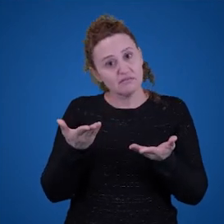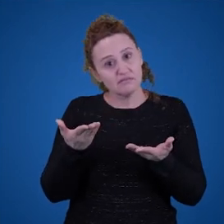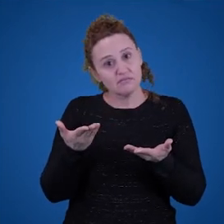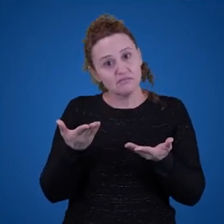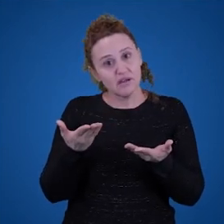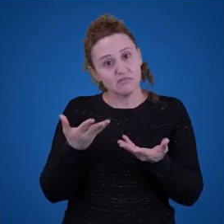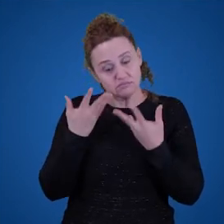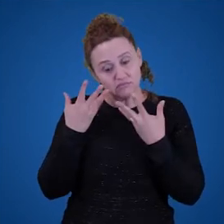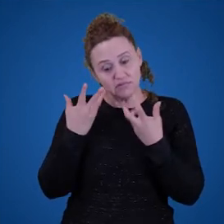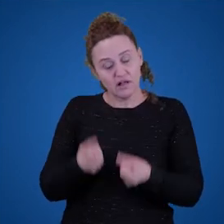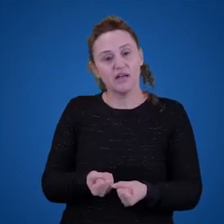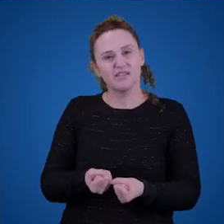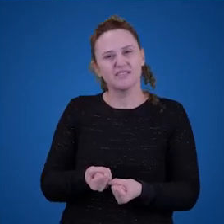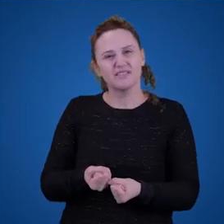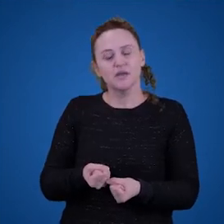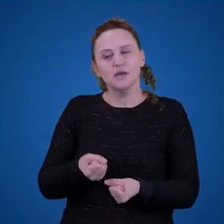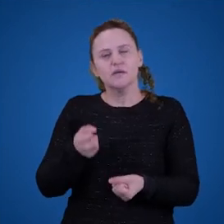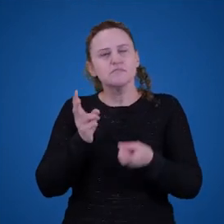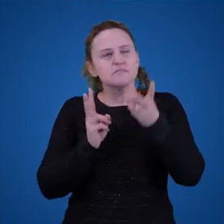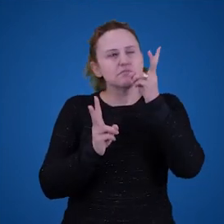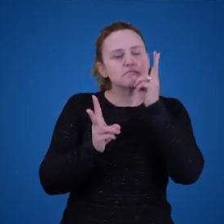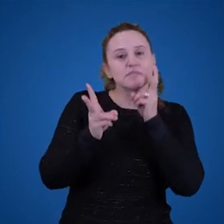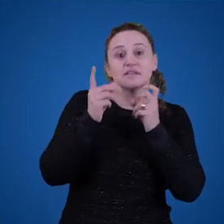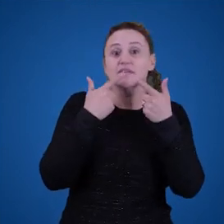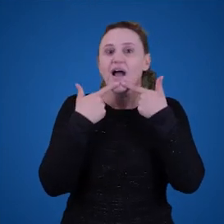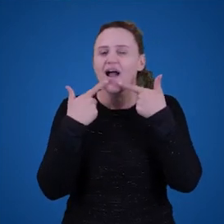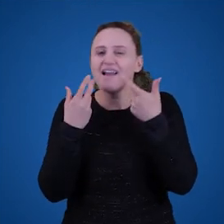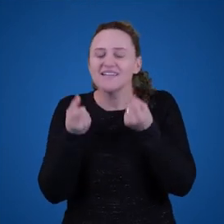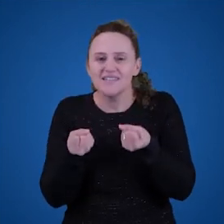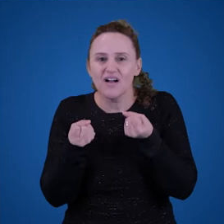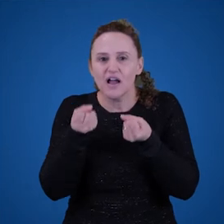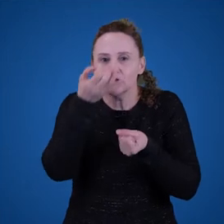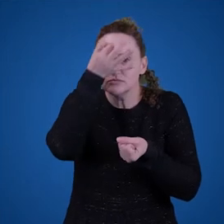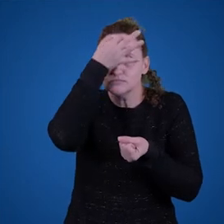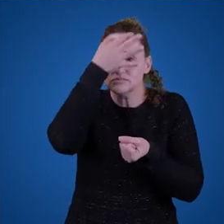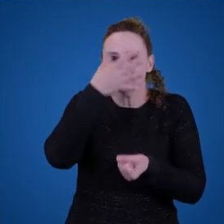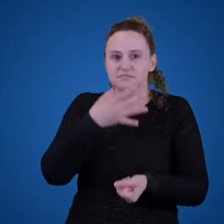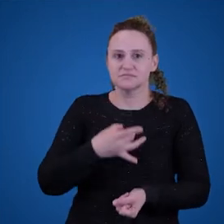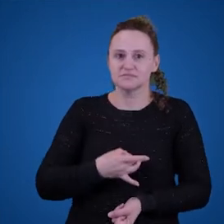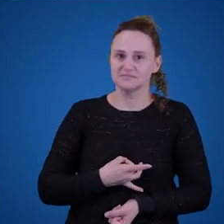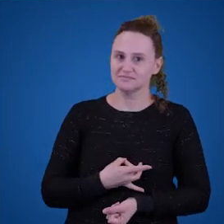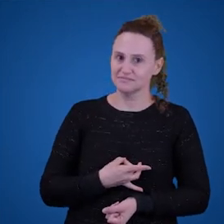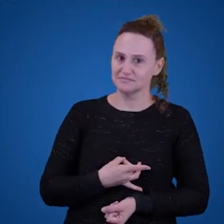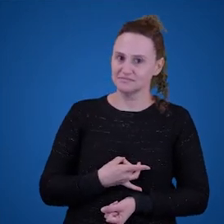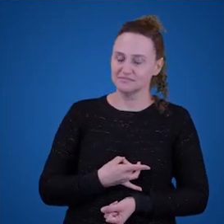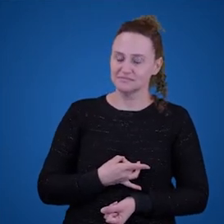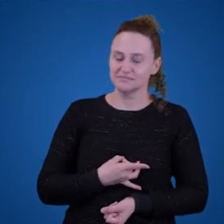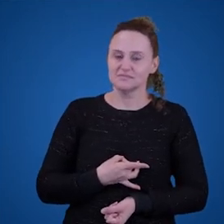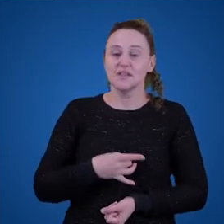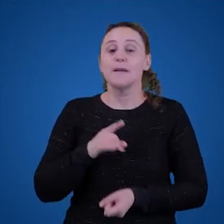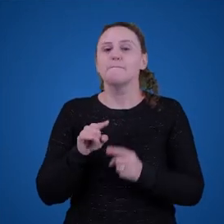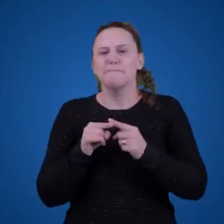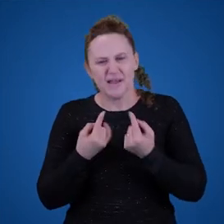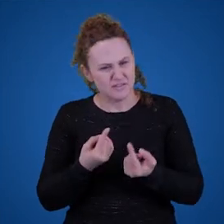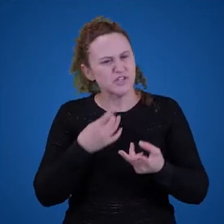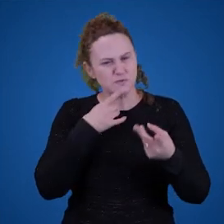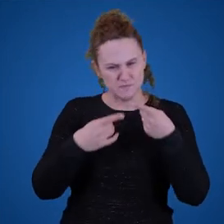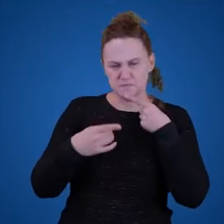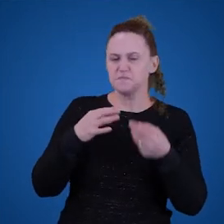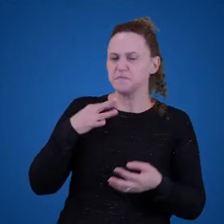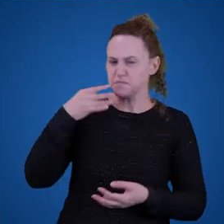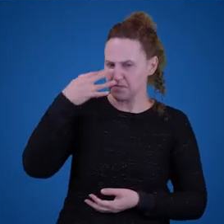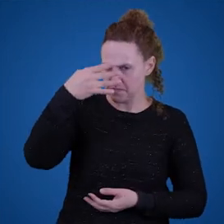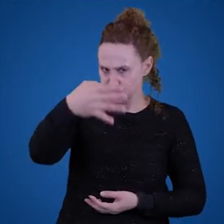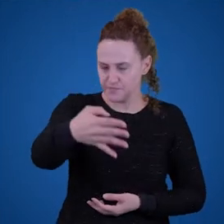pegando as partes da linguagem e juntando numa compreensão com o mundo. Mas nós vamos discutir isso com mais detalhes depois.